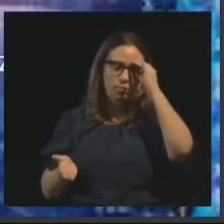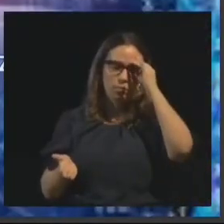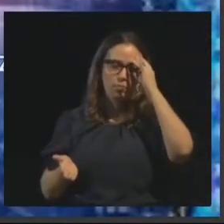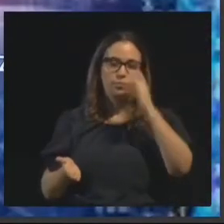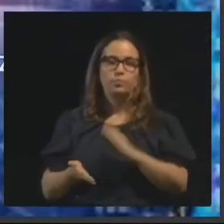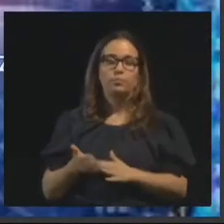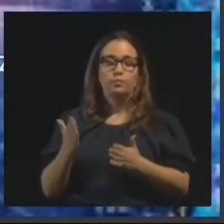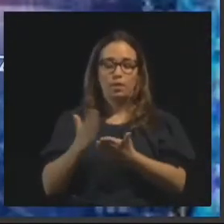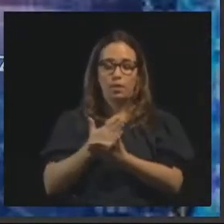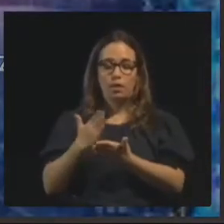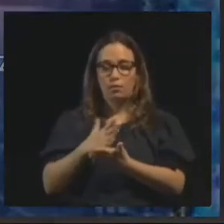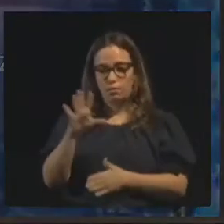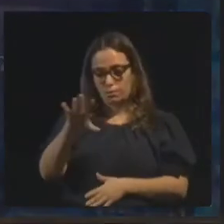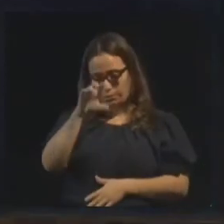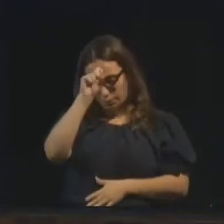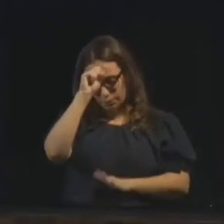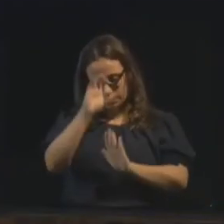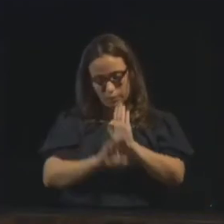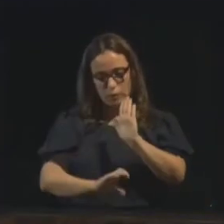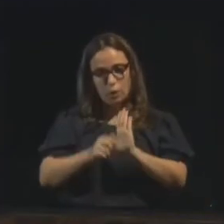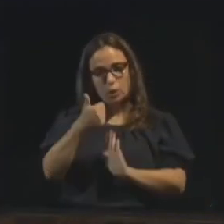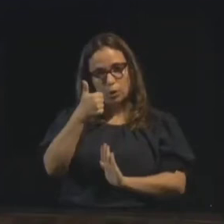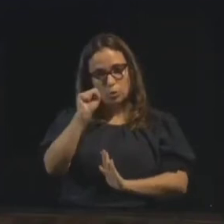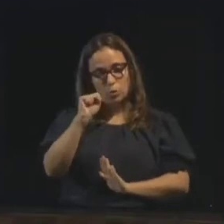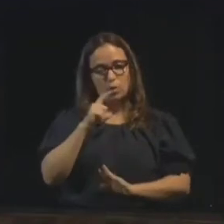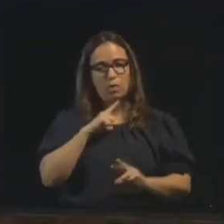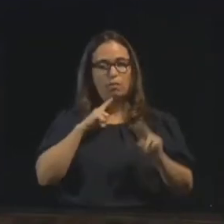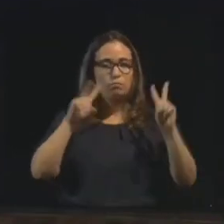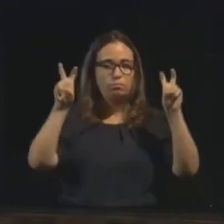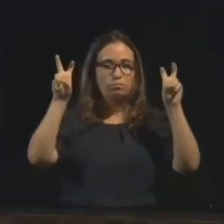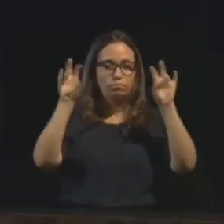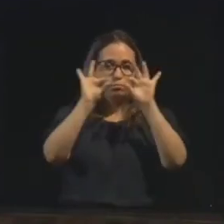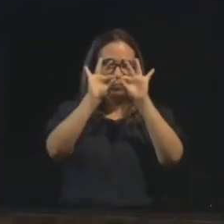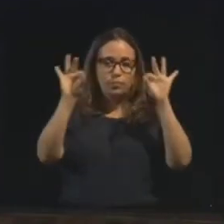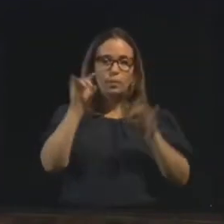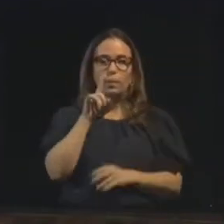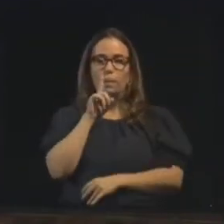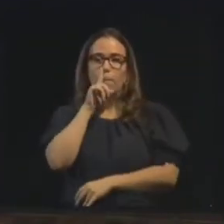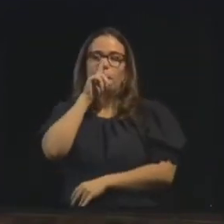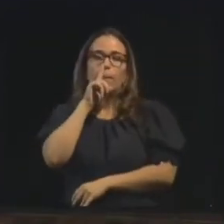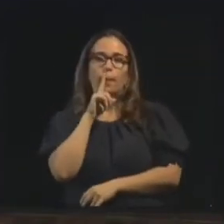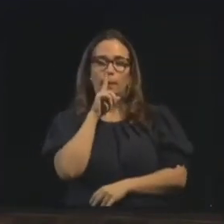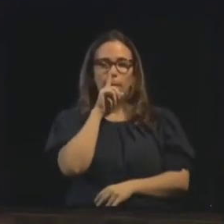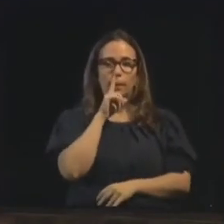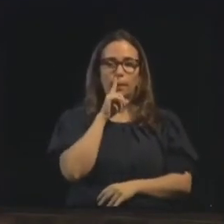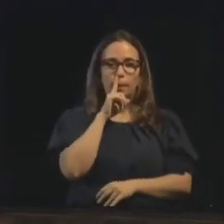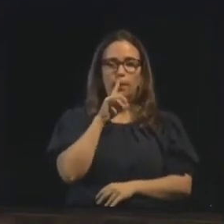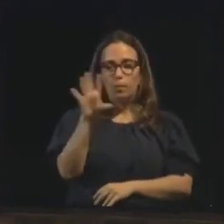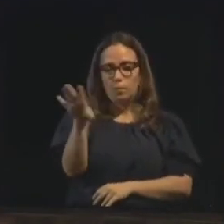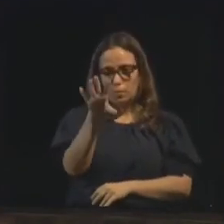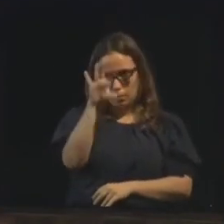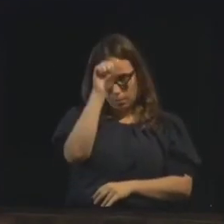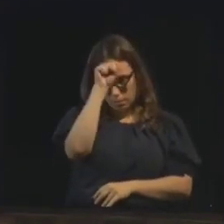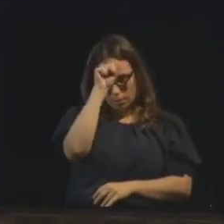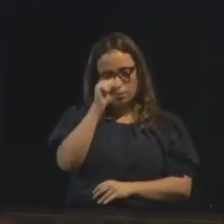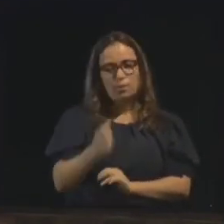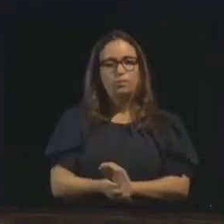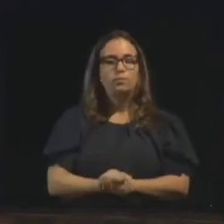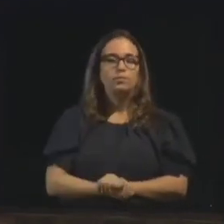No livro dos Médiuns, no capítulo 18, nós temos como título dos perigos e inconvenientes na mediunidade.